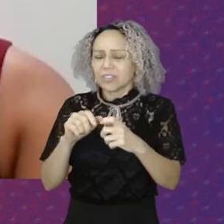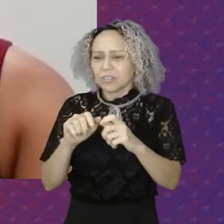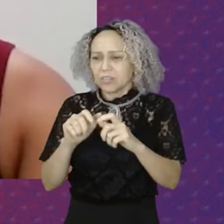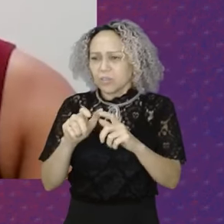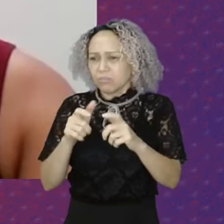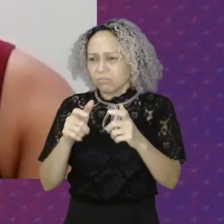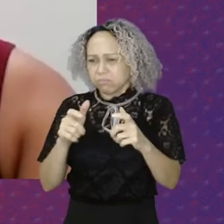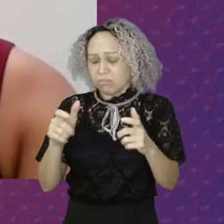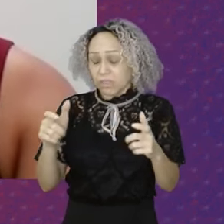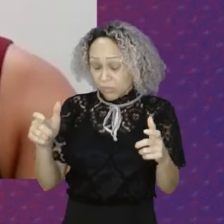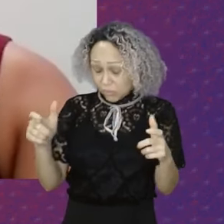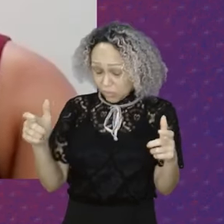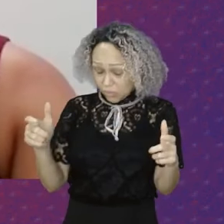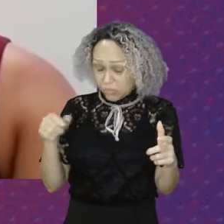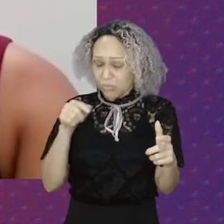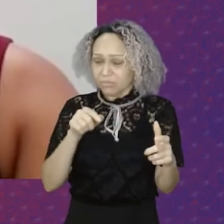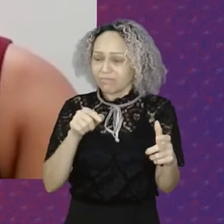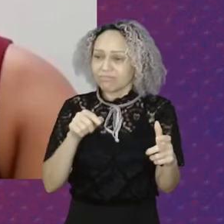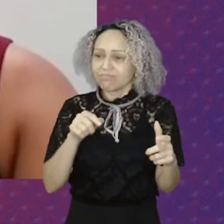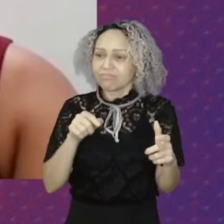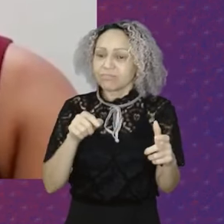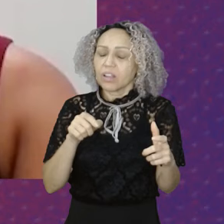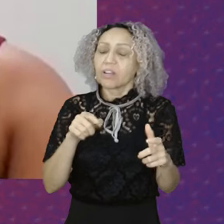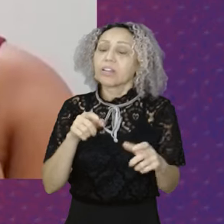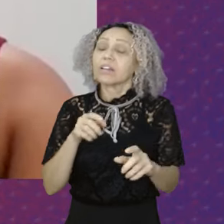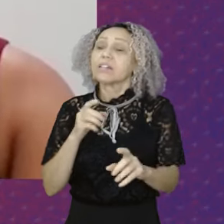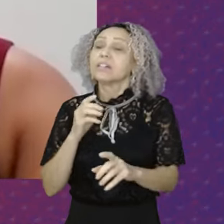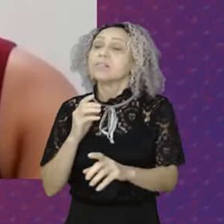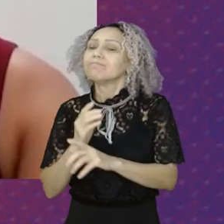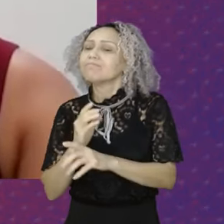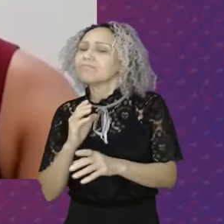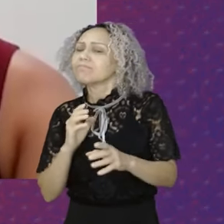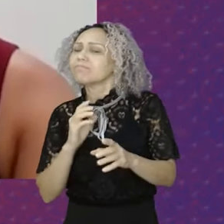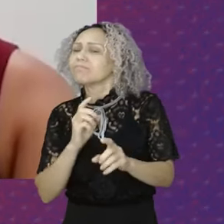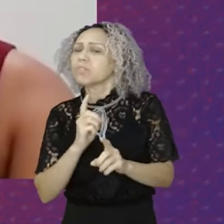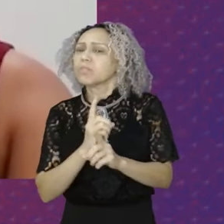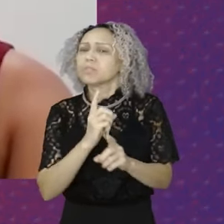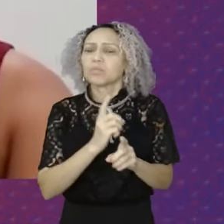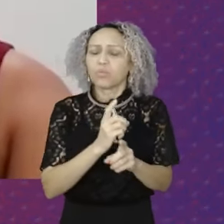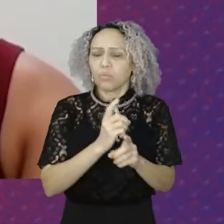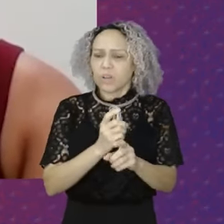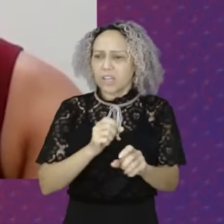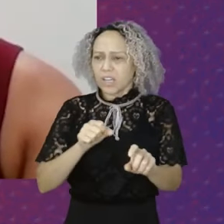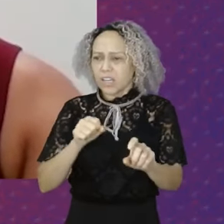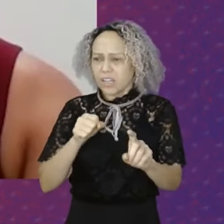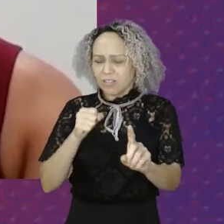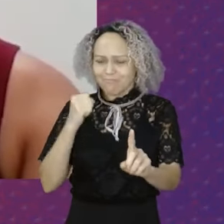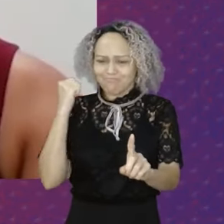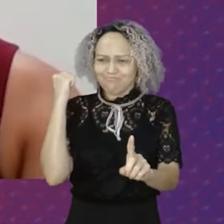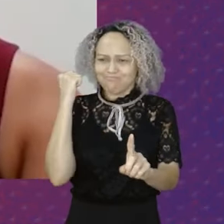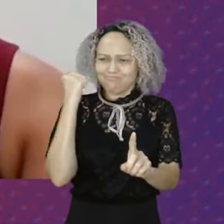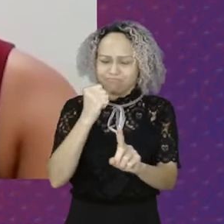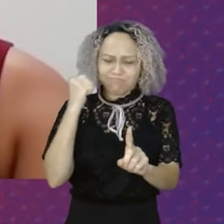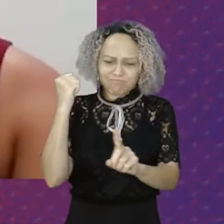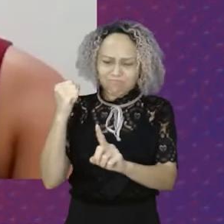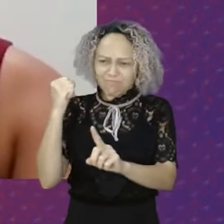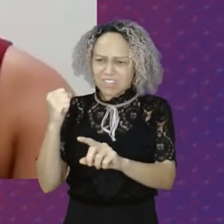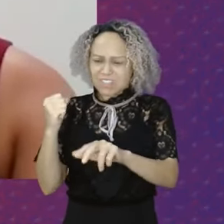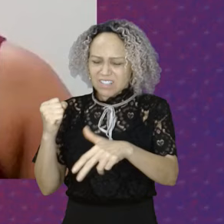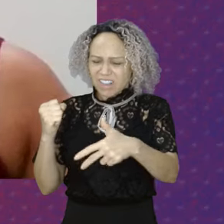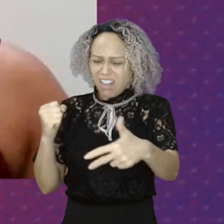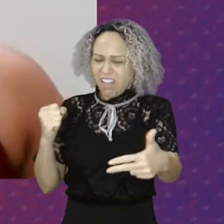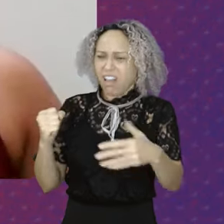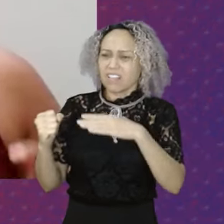identificando o aumento Dos assassinatos contra as mulheres Em especial as mulheres negras